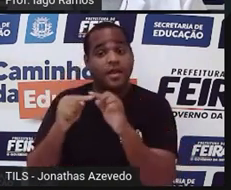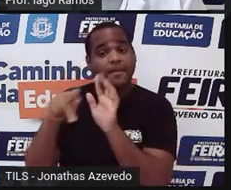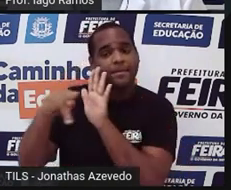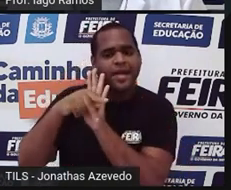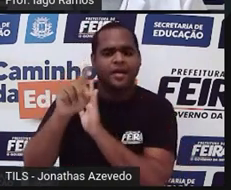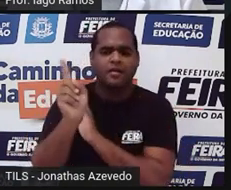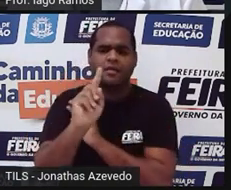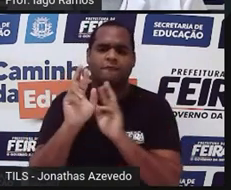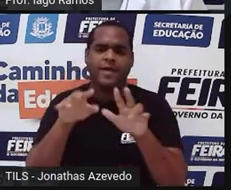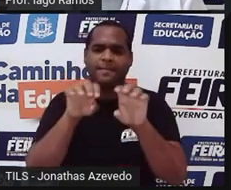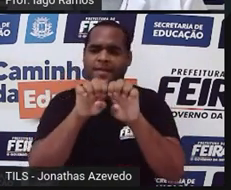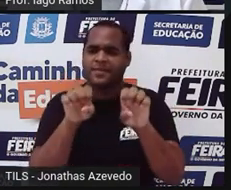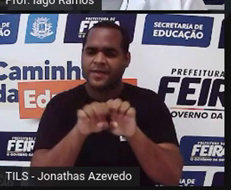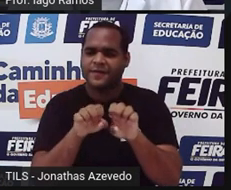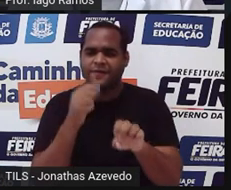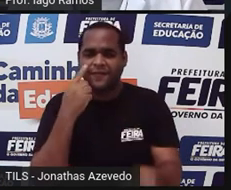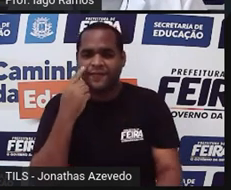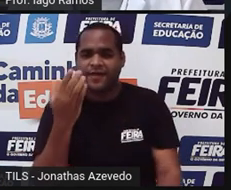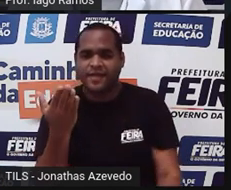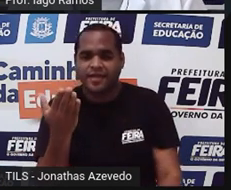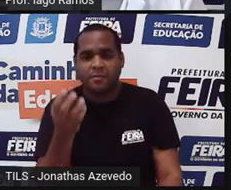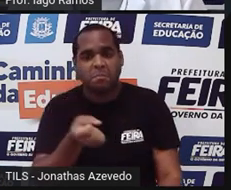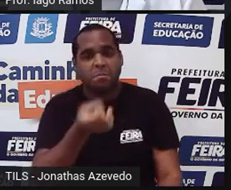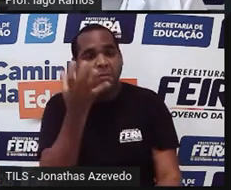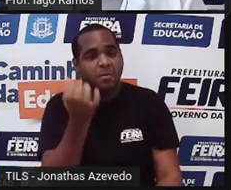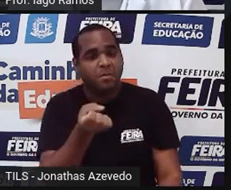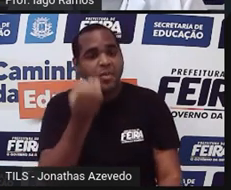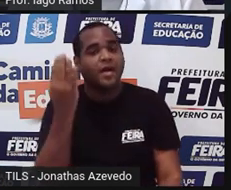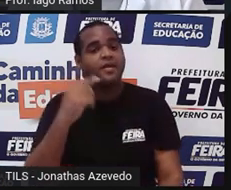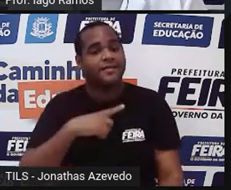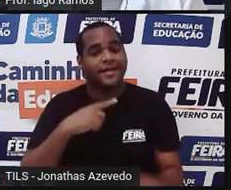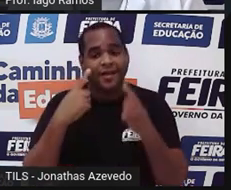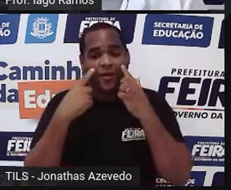dessas estruturas? Olha só, quantos triângulos. Olha só.